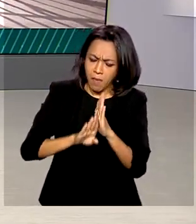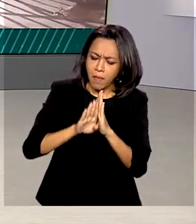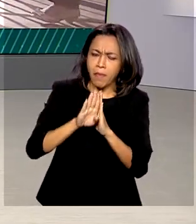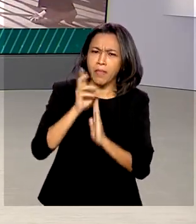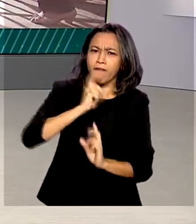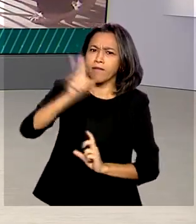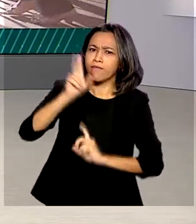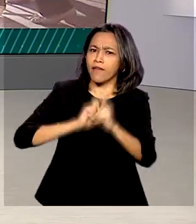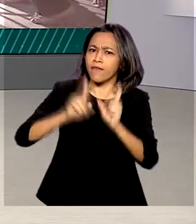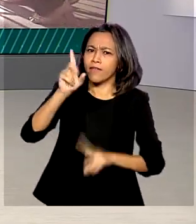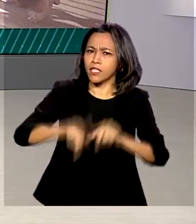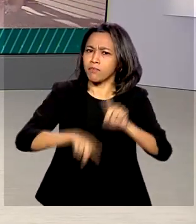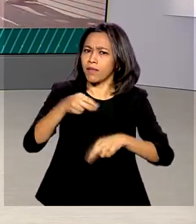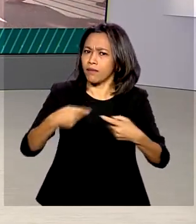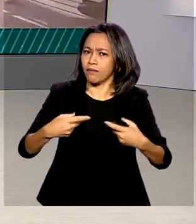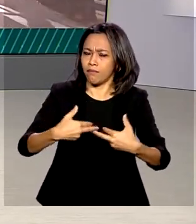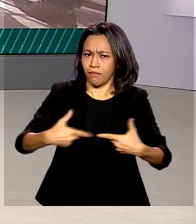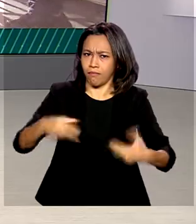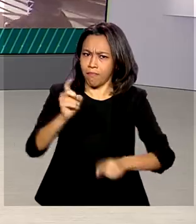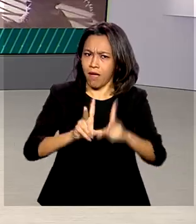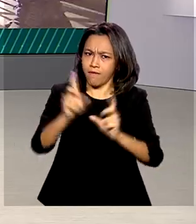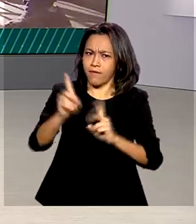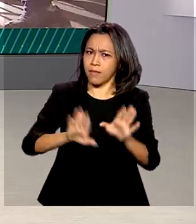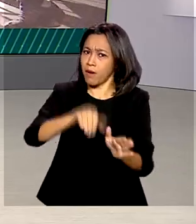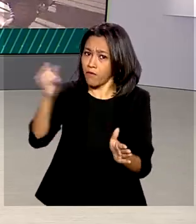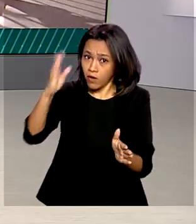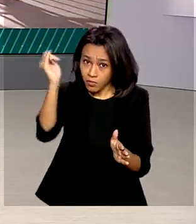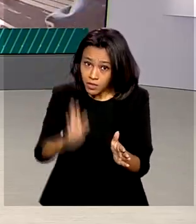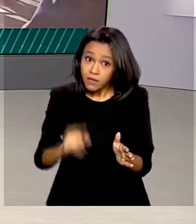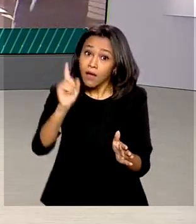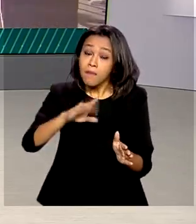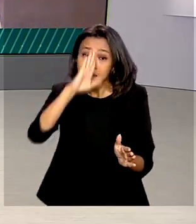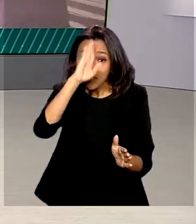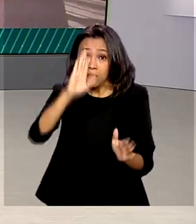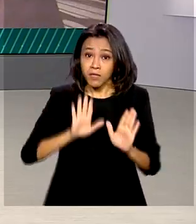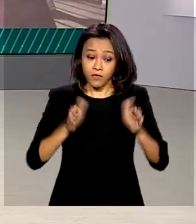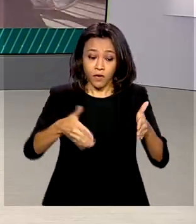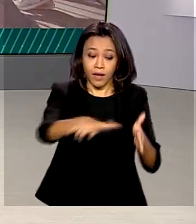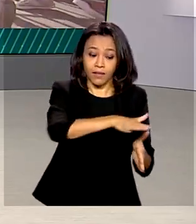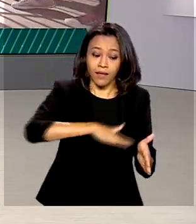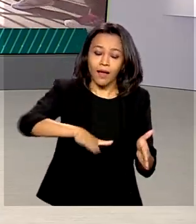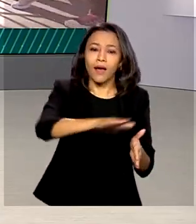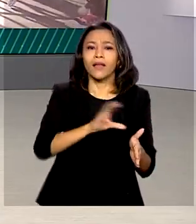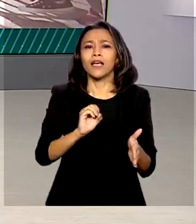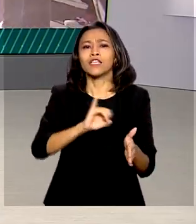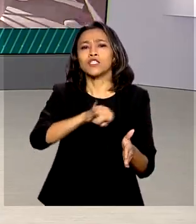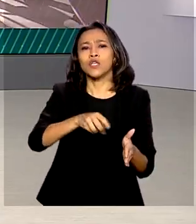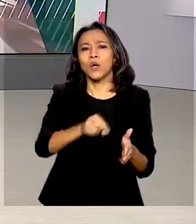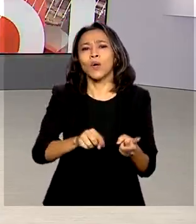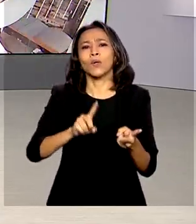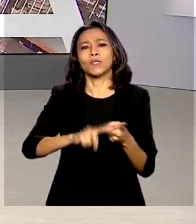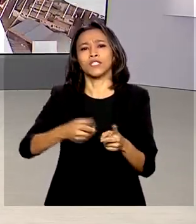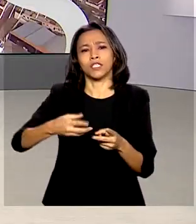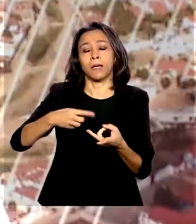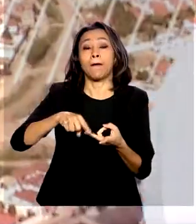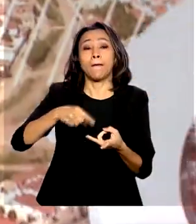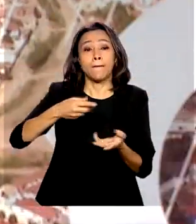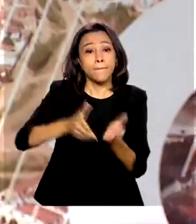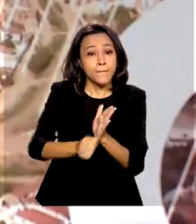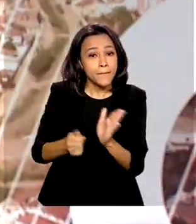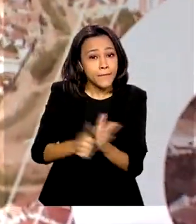exportações foi puxado principalmente pelo crescimento de produtos agropecuários, como soja, milho, café e algodão.